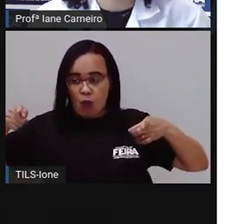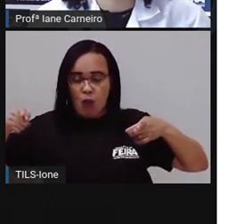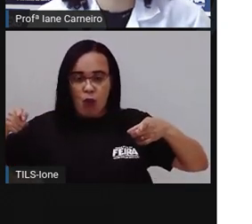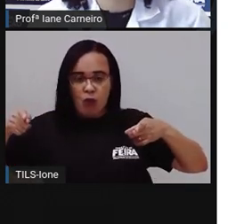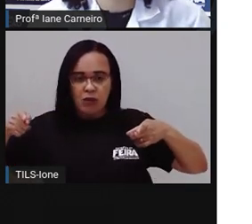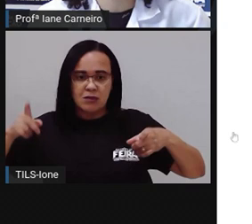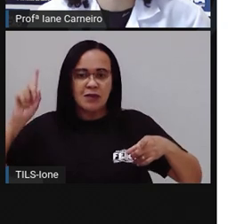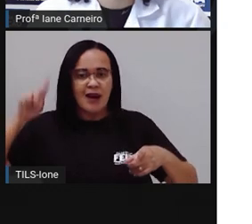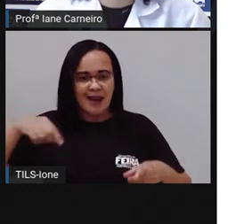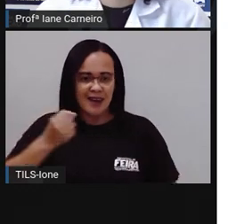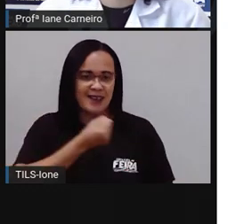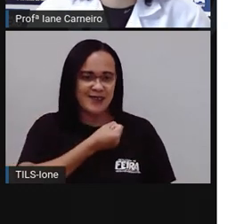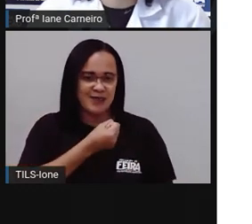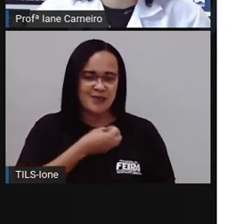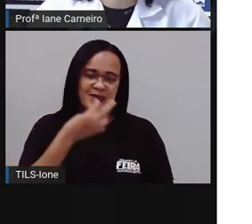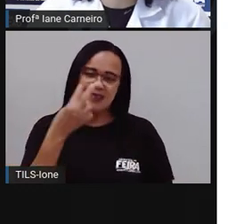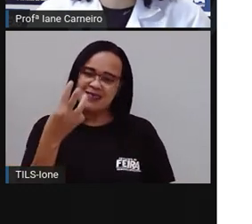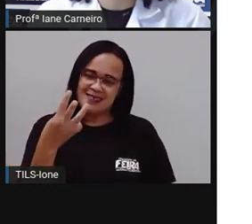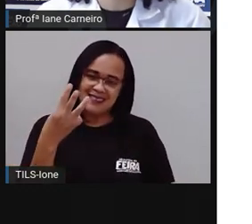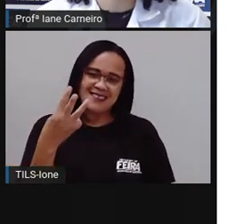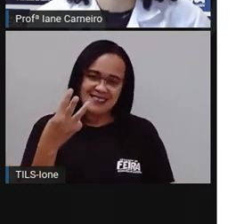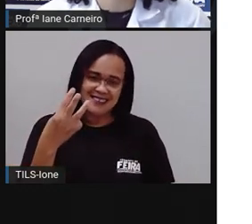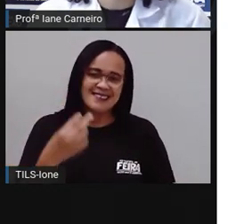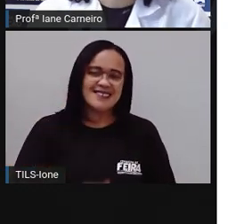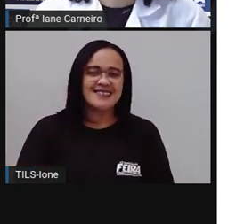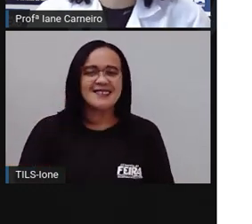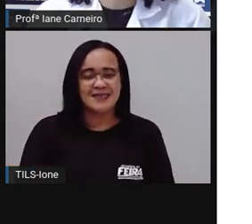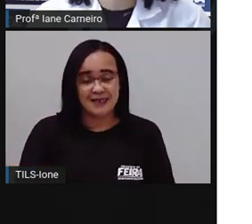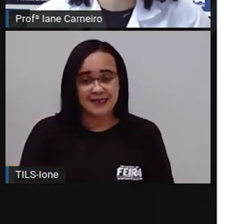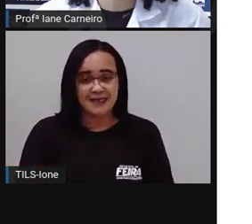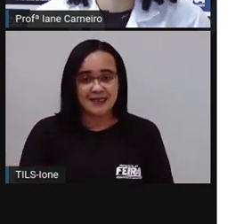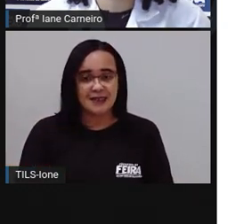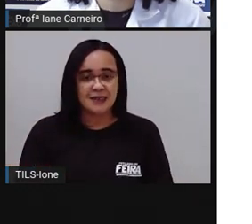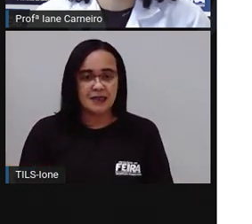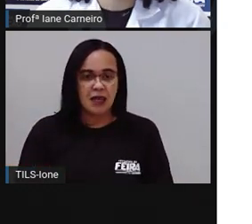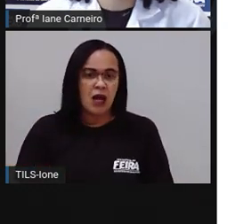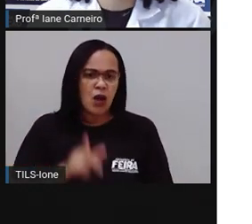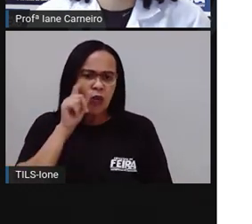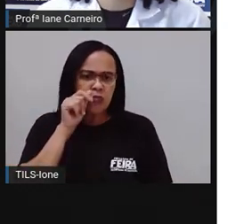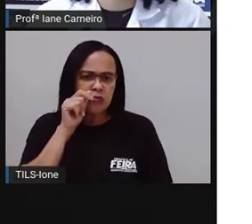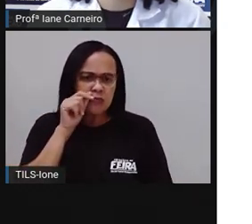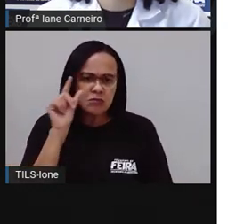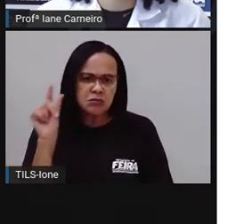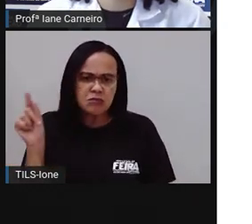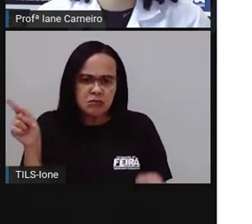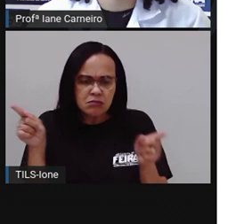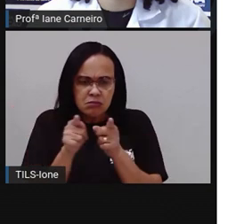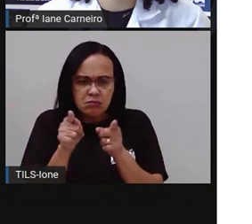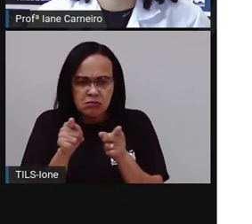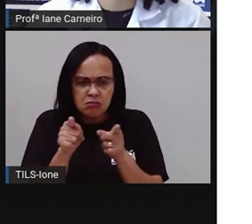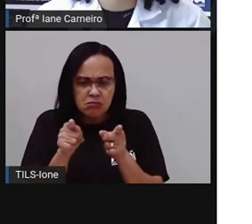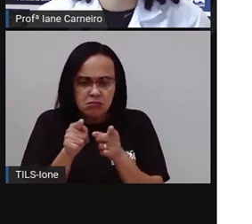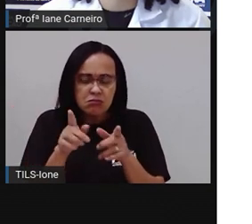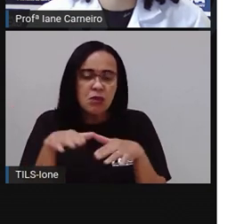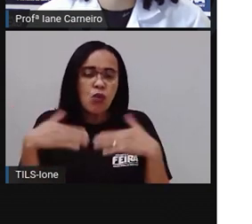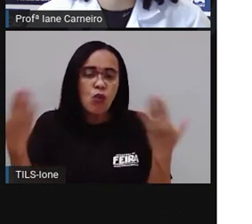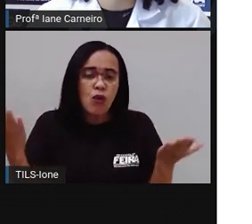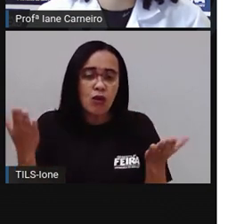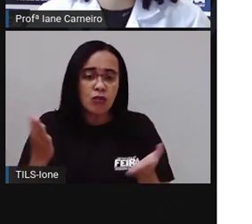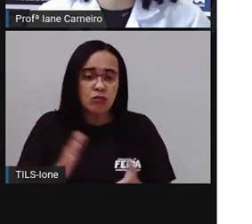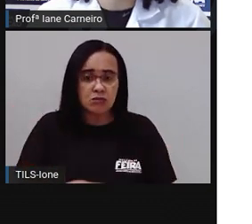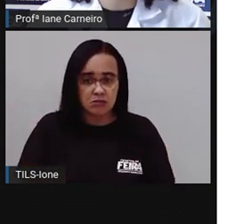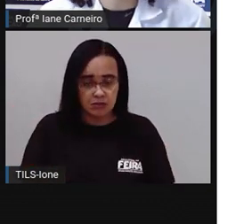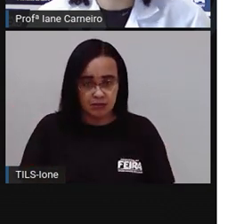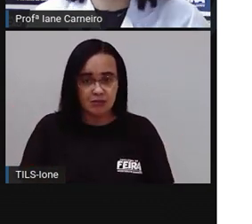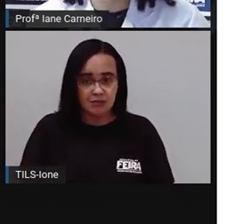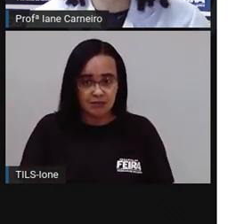O 3. Agora a Pró marcou certo. Qual é o menor lápis? 1, o 2, o